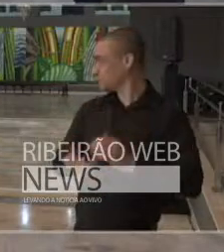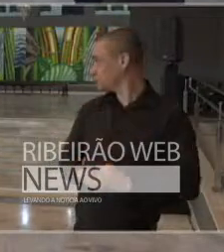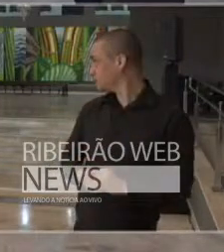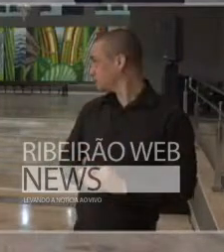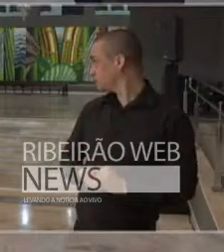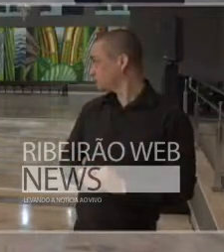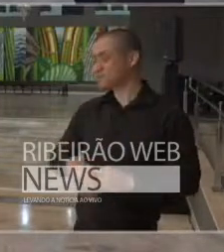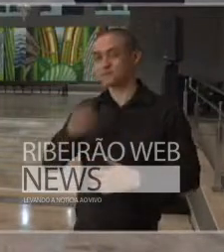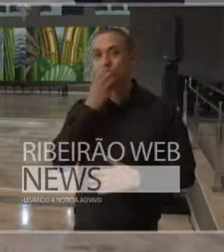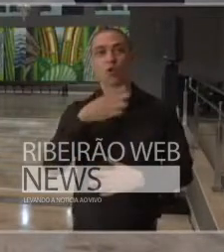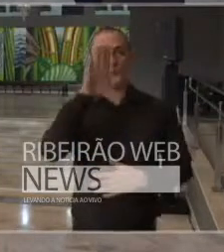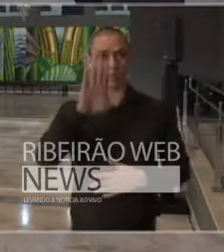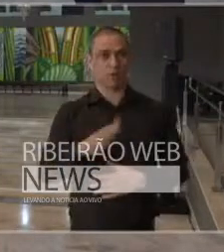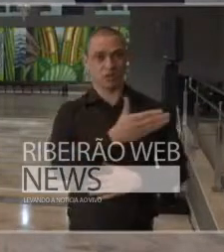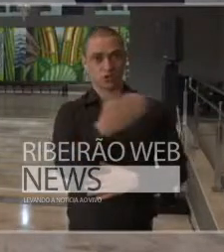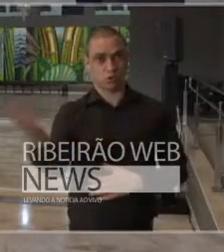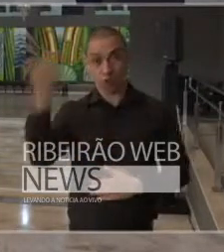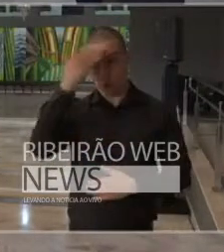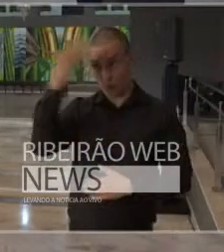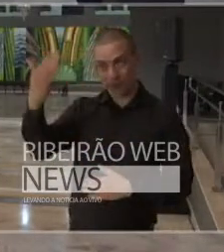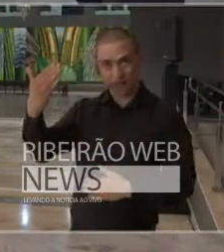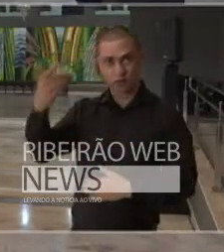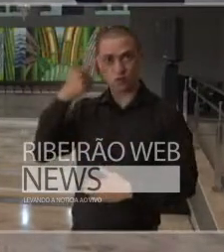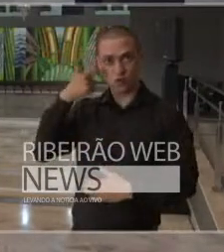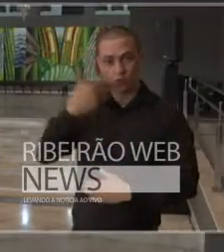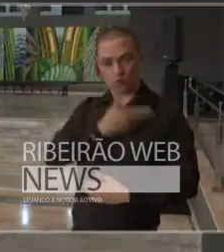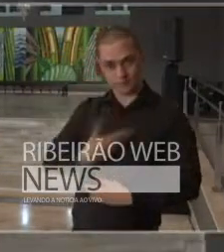Boa tarde a todos. Obrigado, governador.